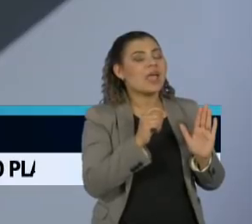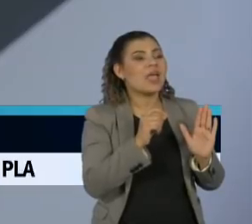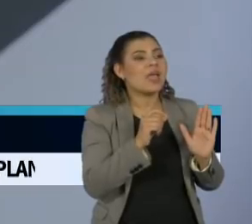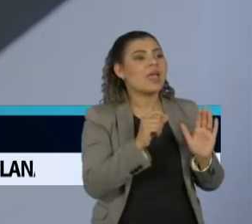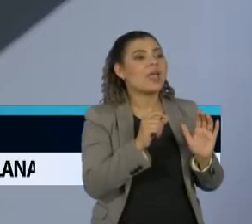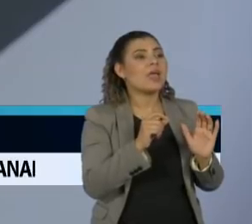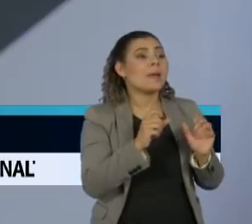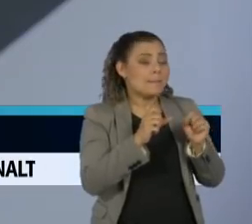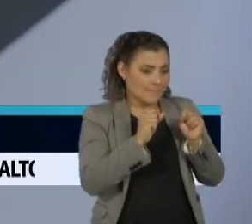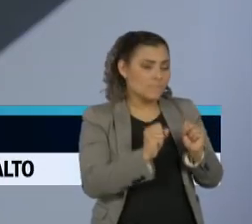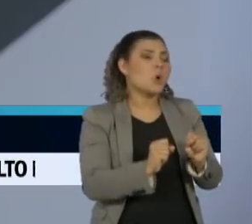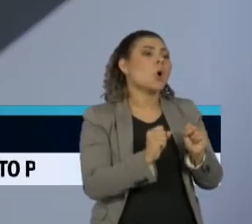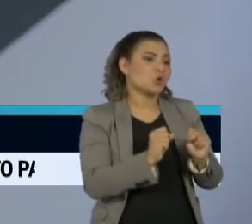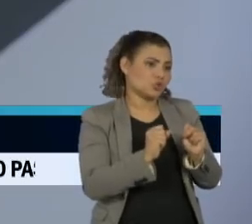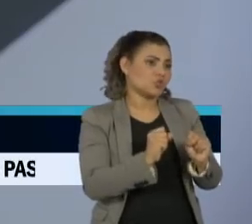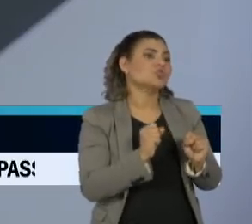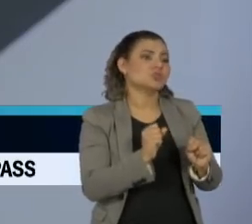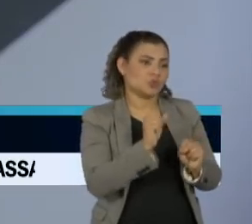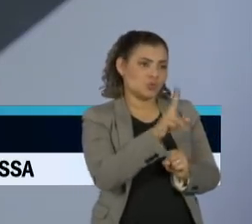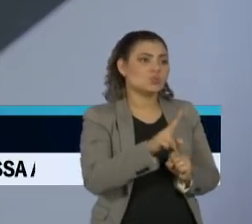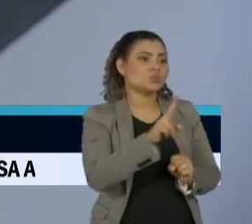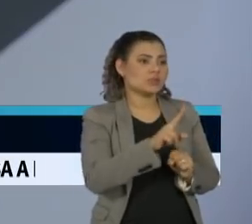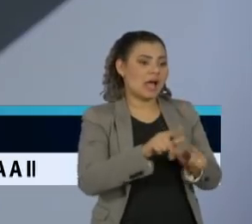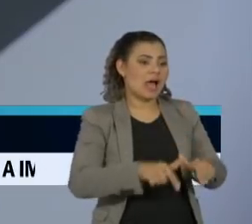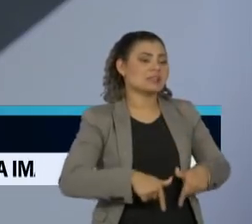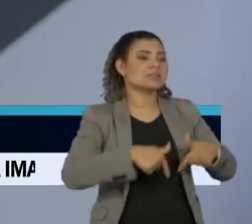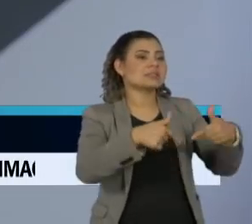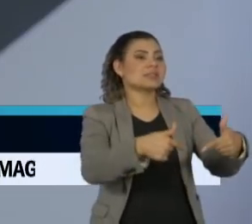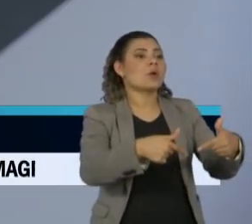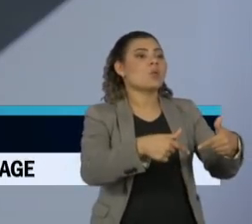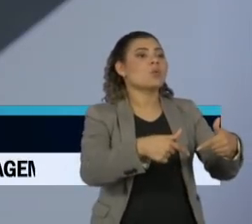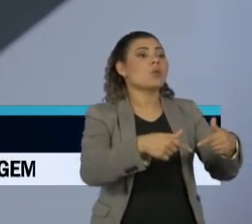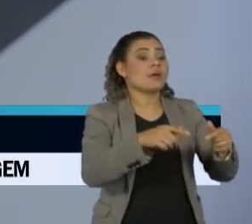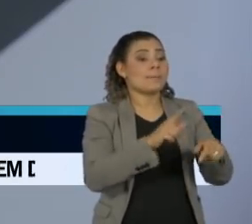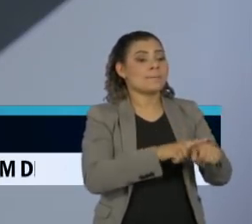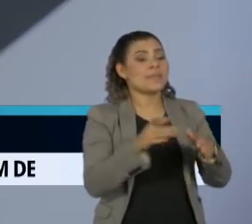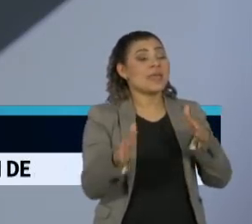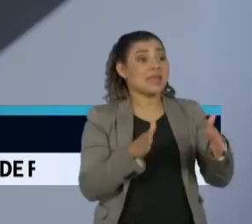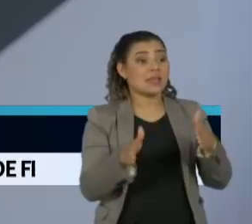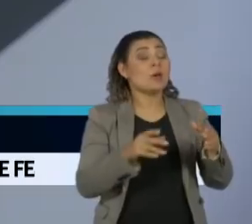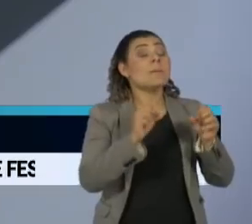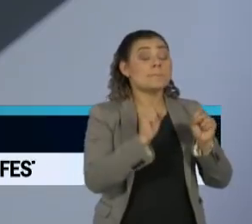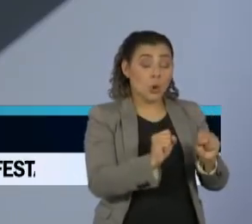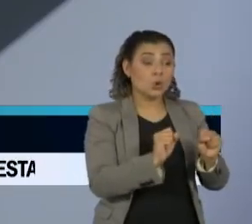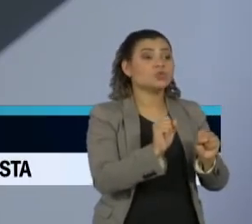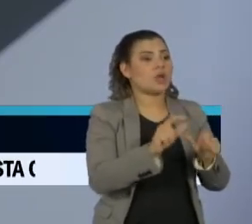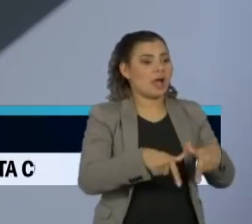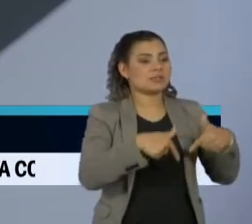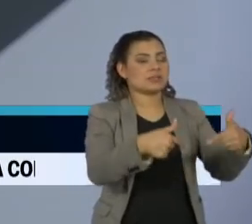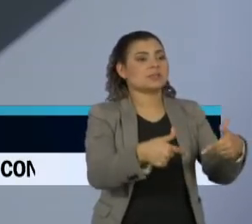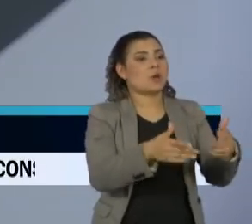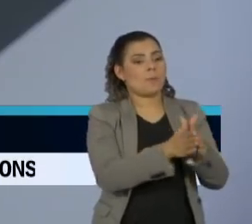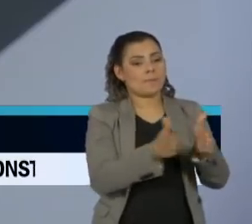ilicitude para atos tomados durante a pandemia. Eu imagino que nenhum técnico ou nenhuma pessoa, nenhum quadro